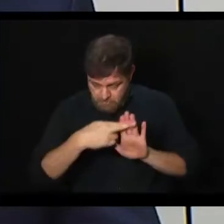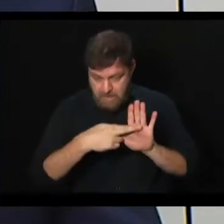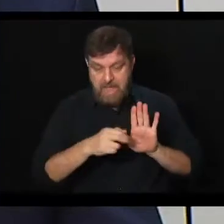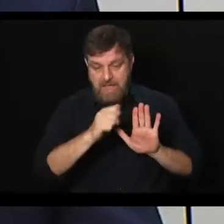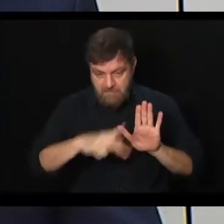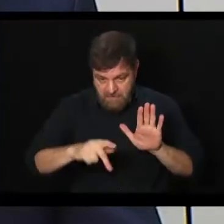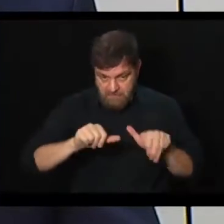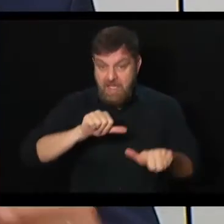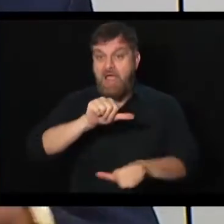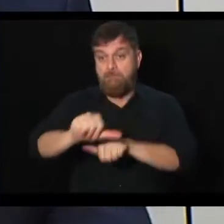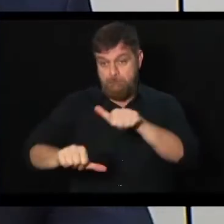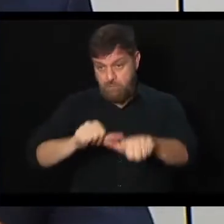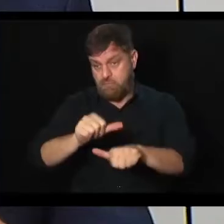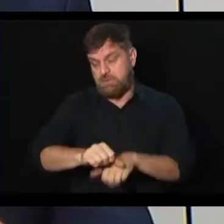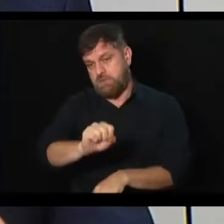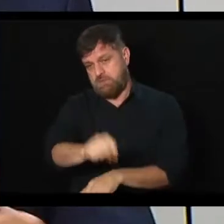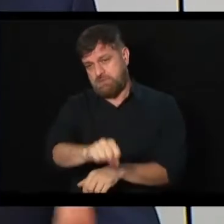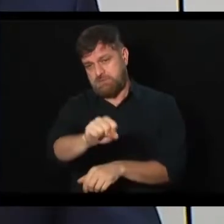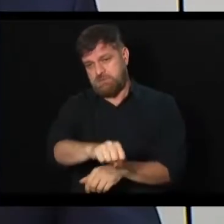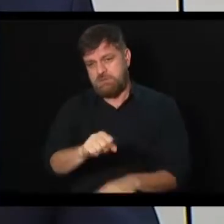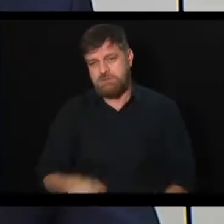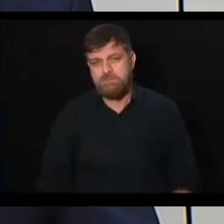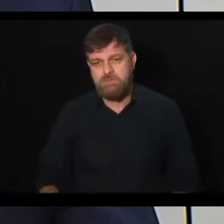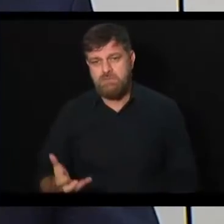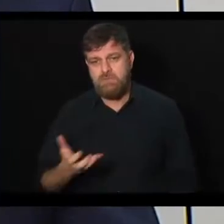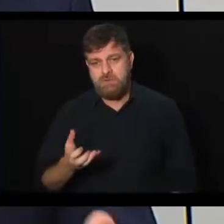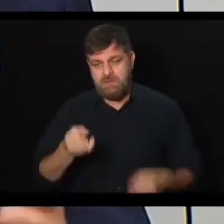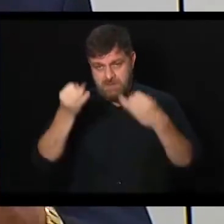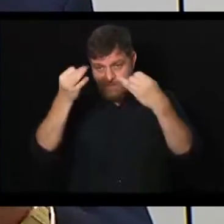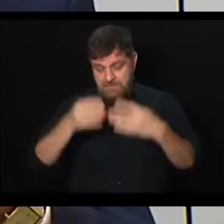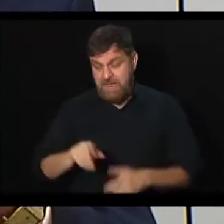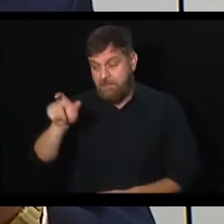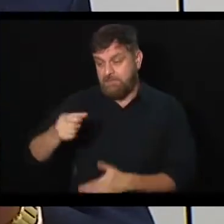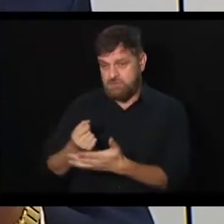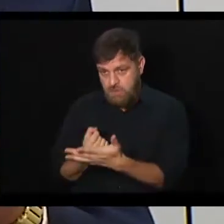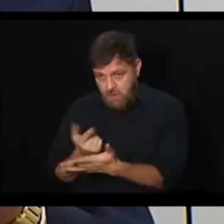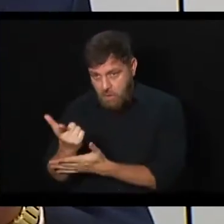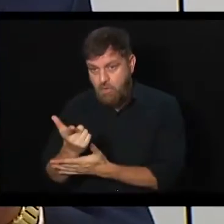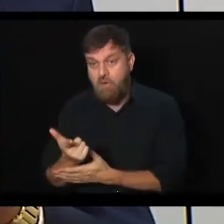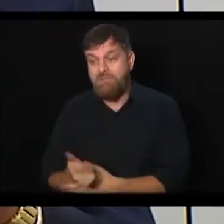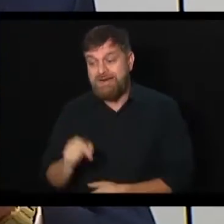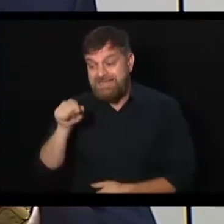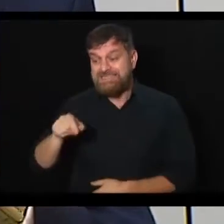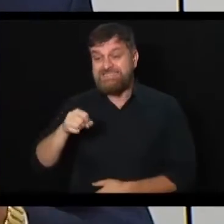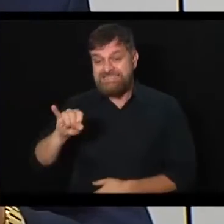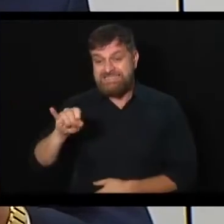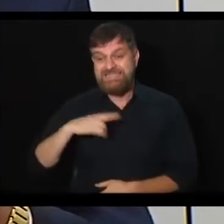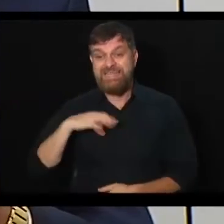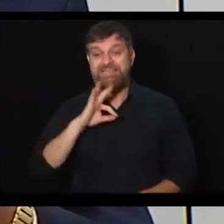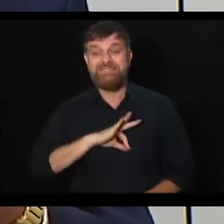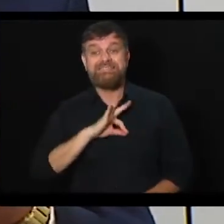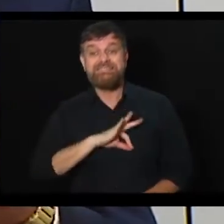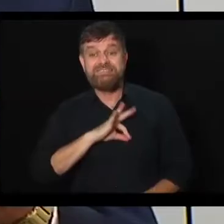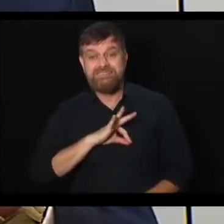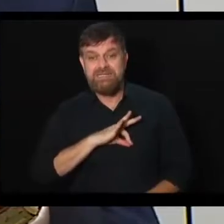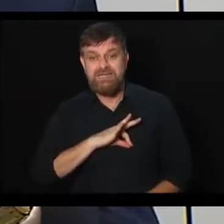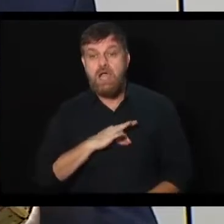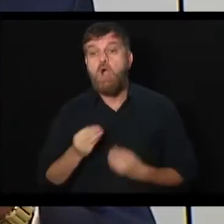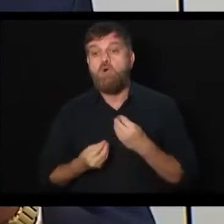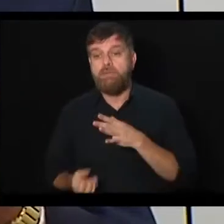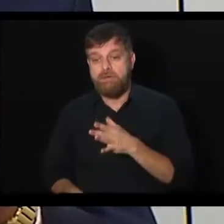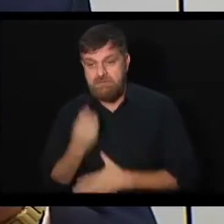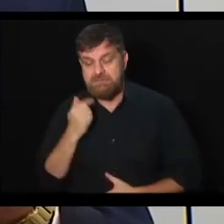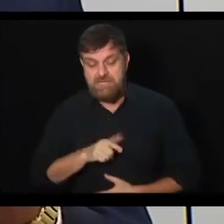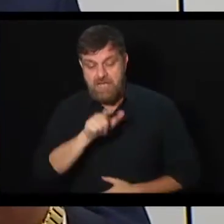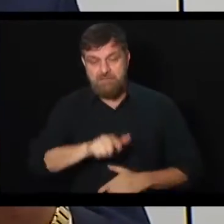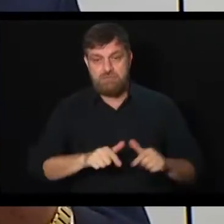vai abranger muito mais. Só para deixar claro que o consumo vem do aumento da renda. E o aumento da renda vem pela geração